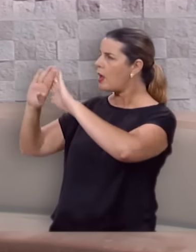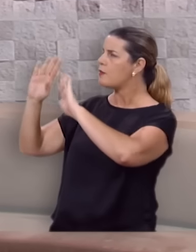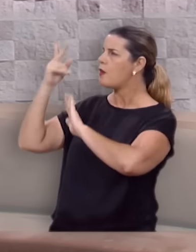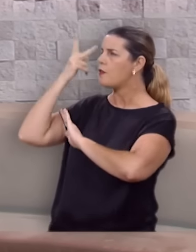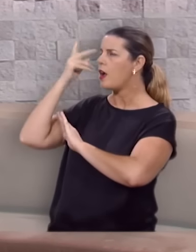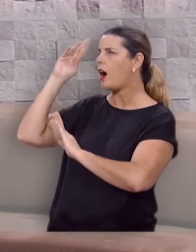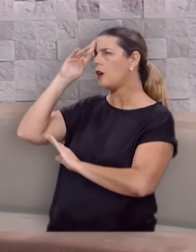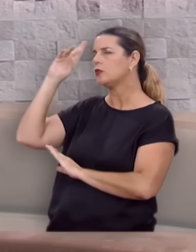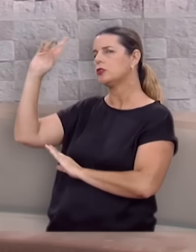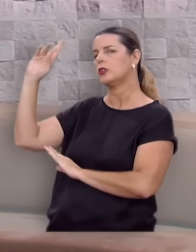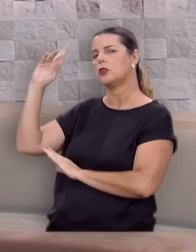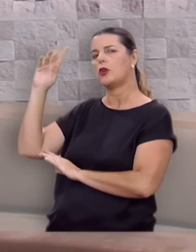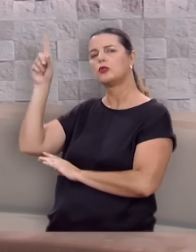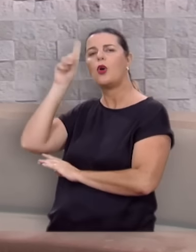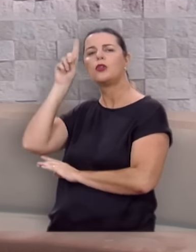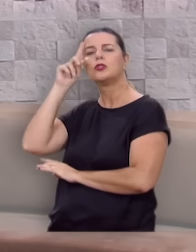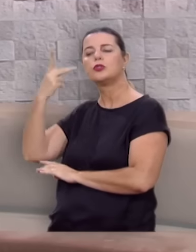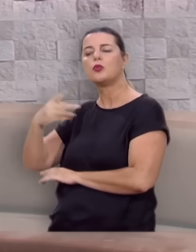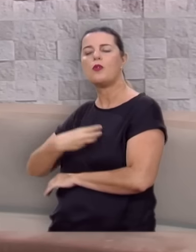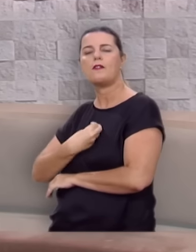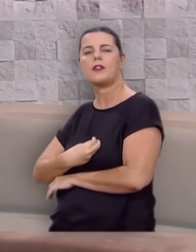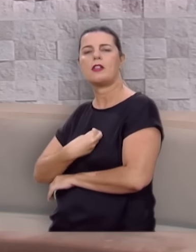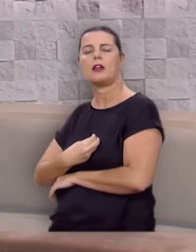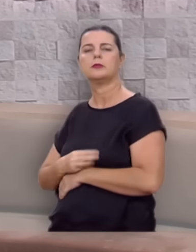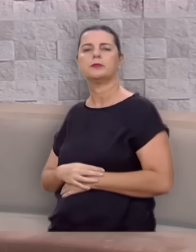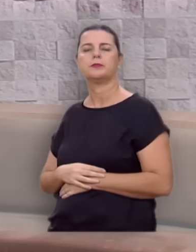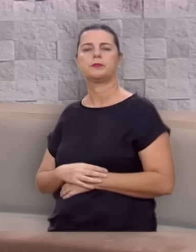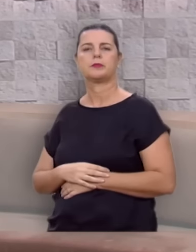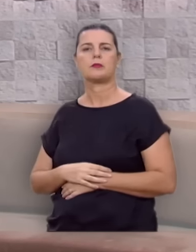como devolvido ao Senhor por todos os dias da sua vida.